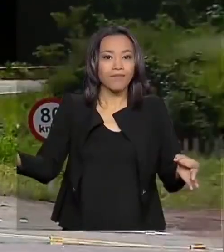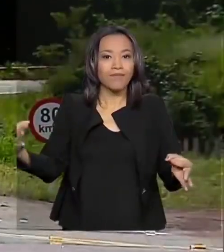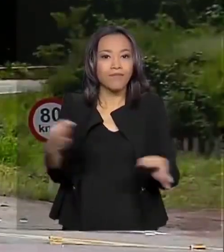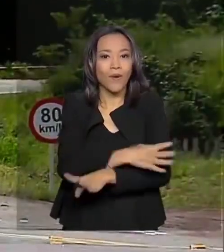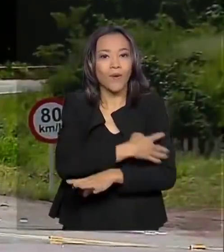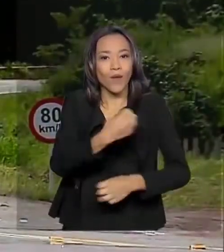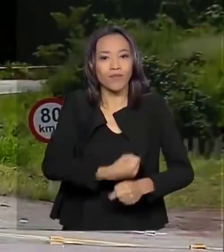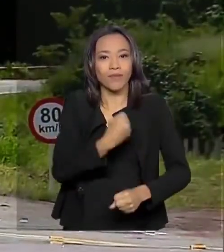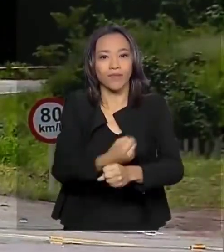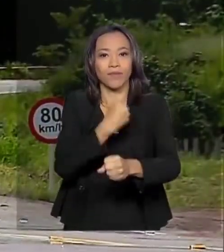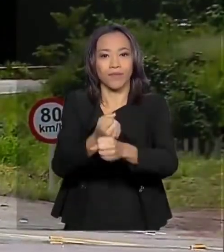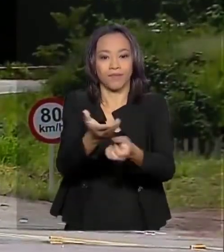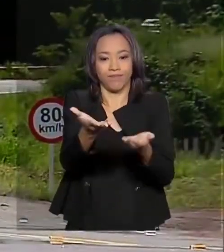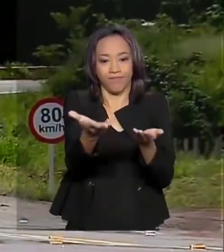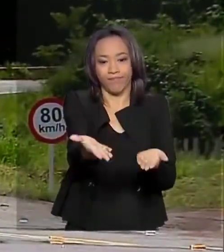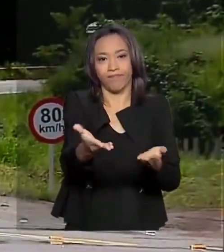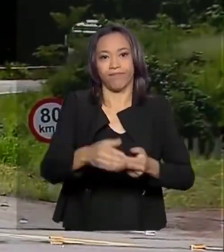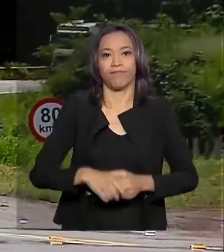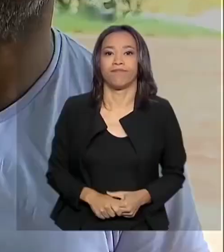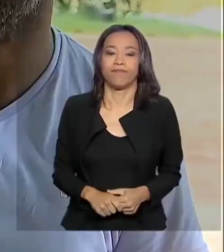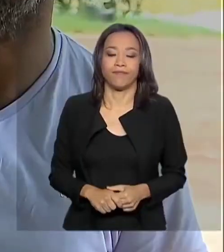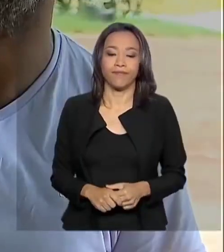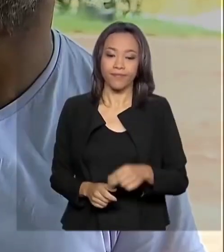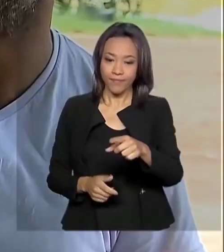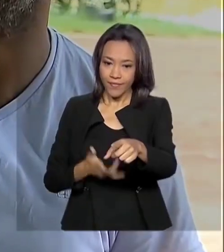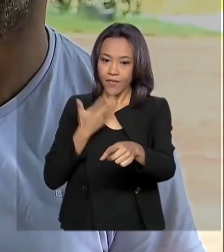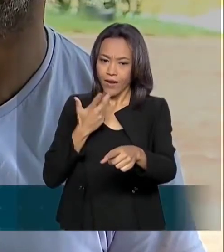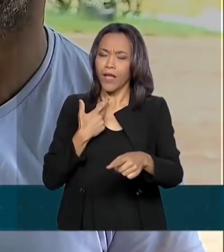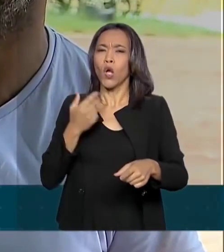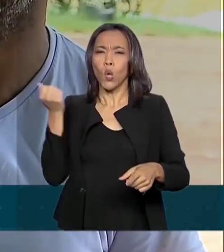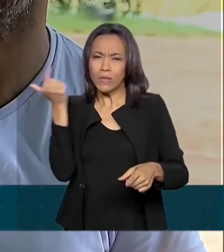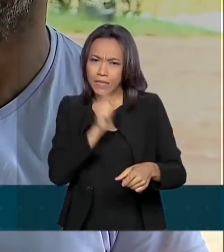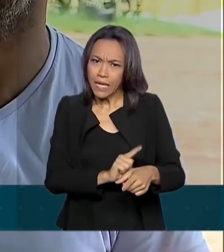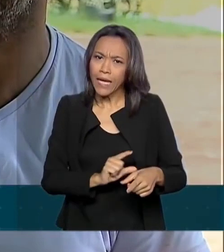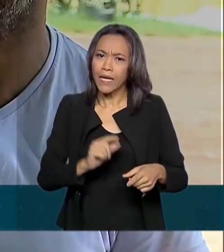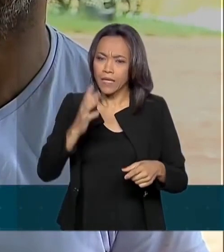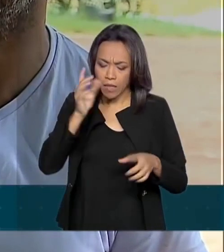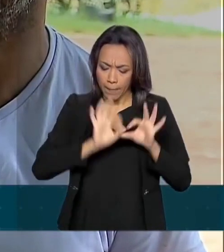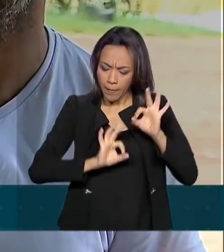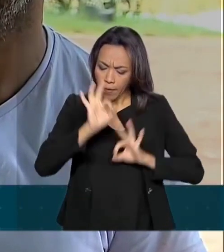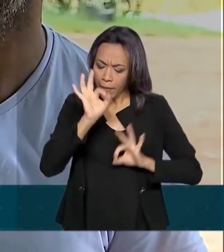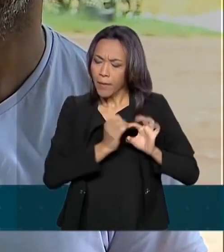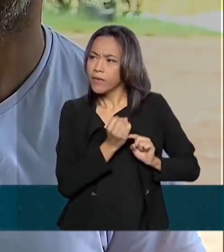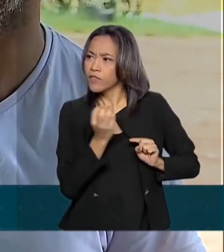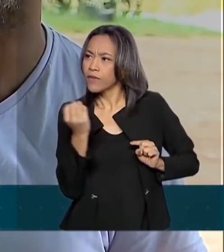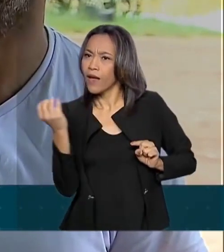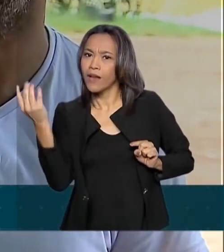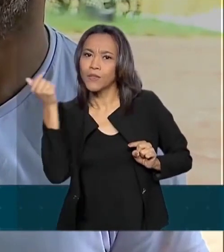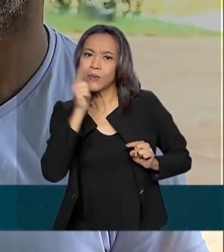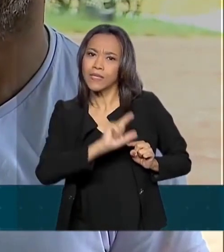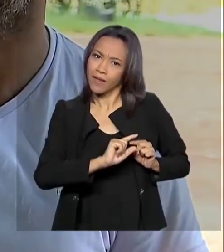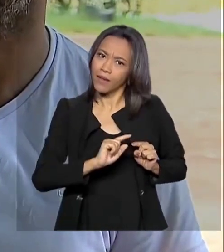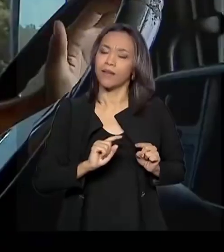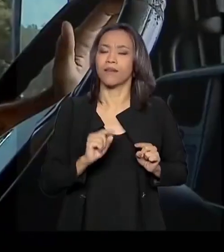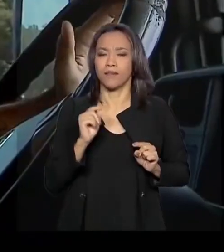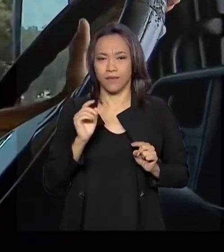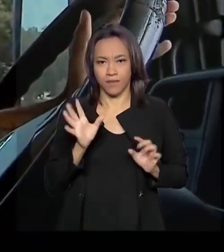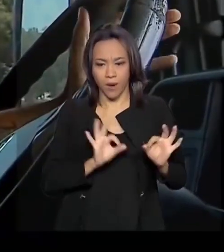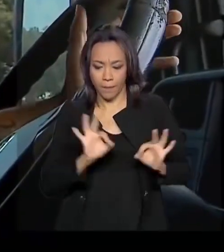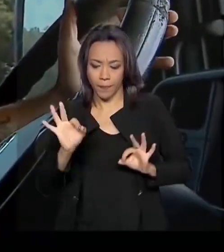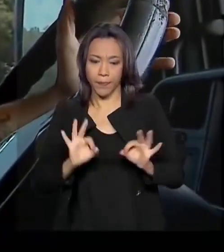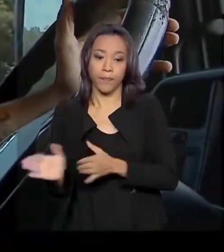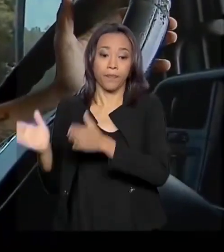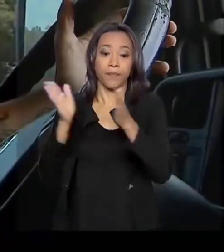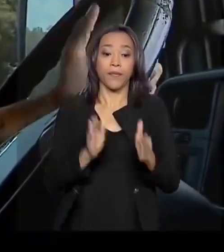reconstruído. Você consegue prever mais, fazer um plano de viagem mais programado um pouco. Já